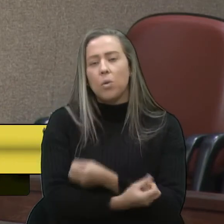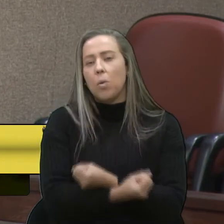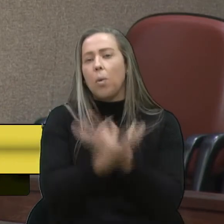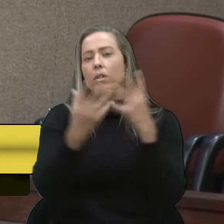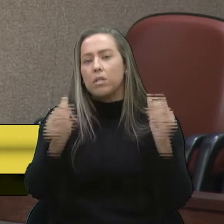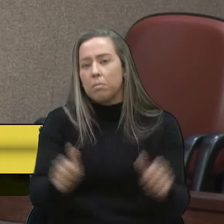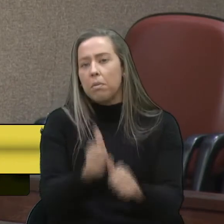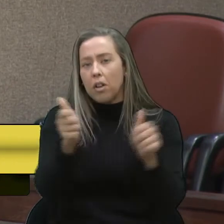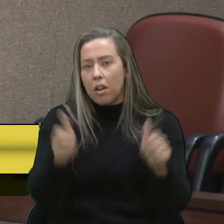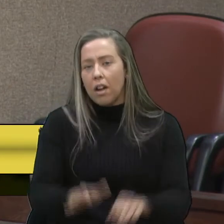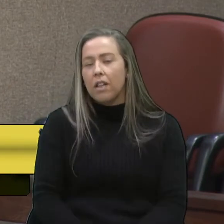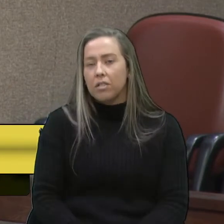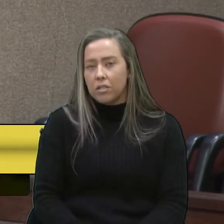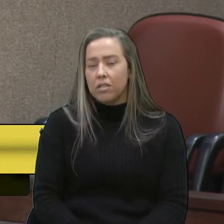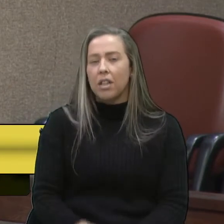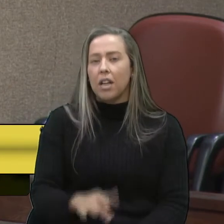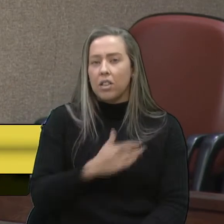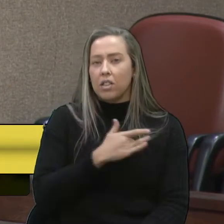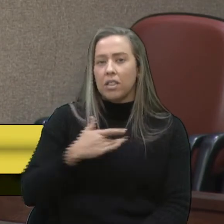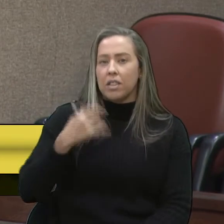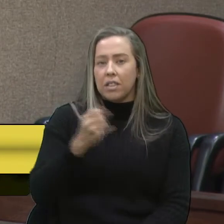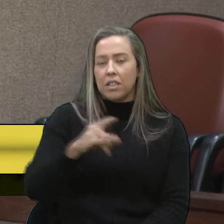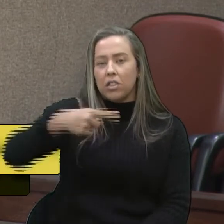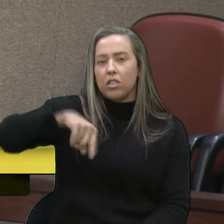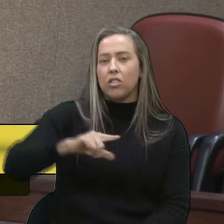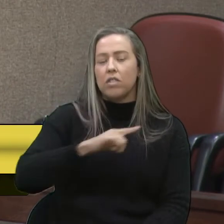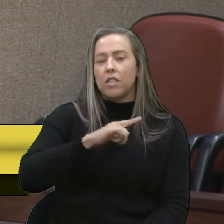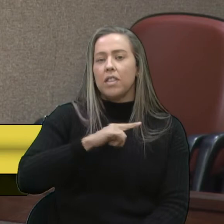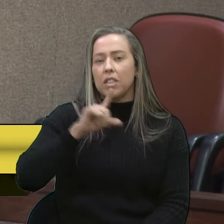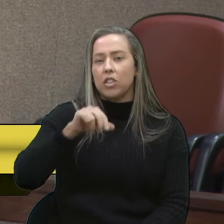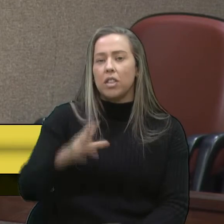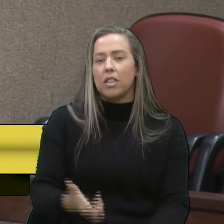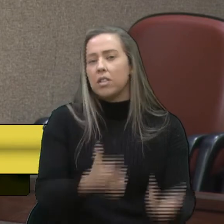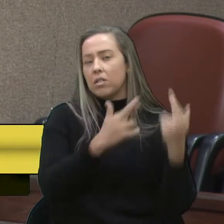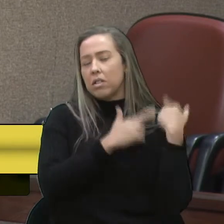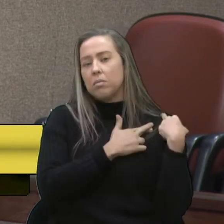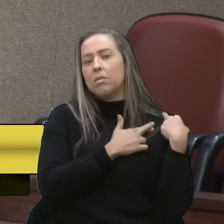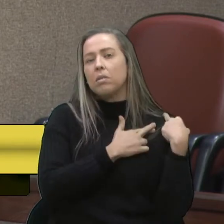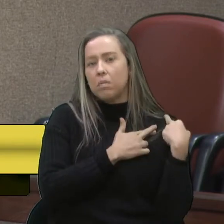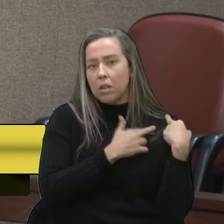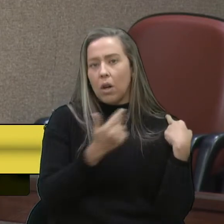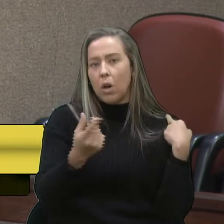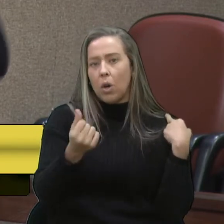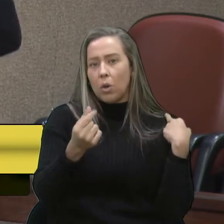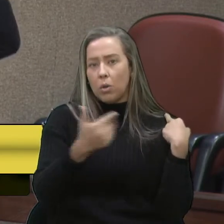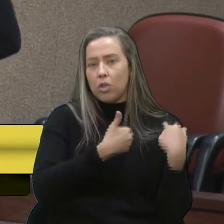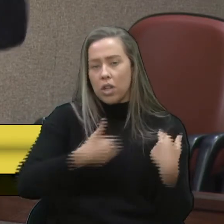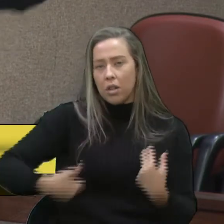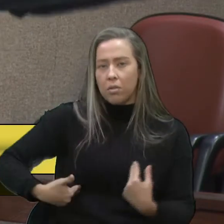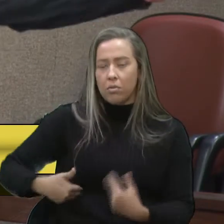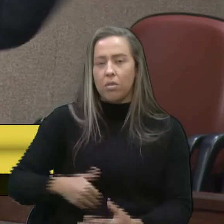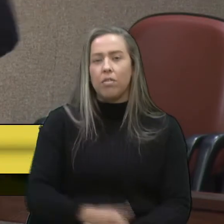sido melhorado a nossa saúde, se nós tivéssemos tido responsabilidade com o dinheiro público, que